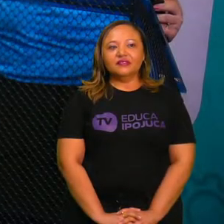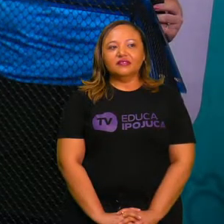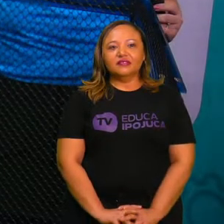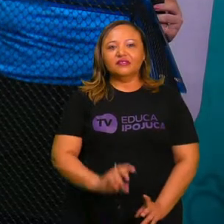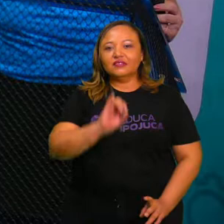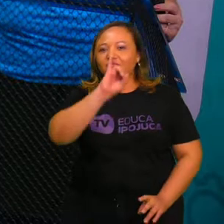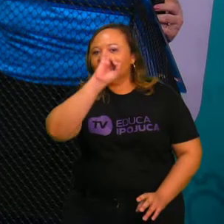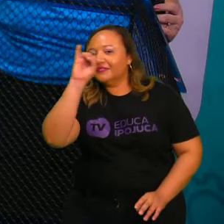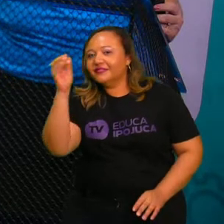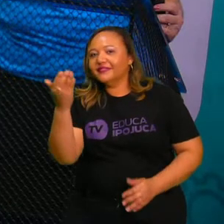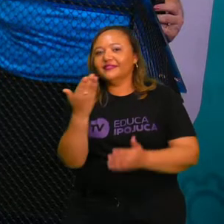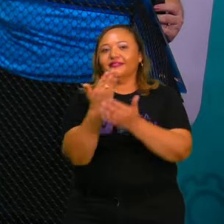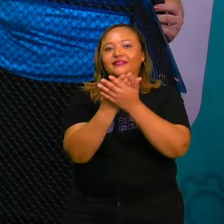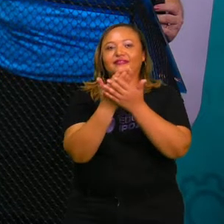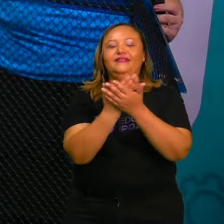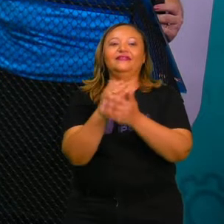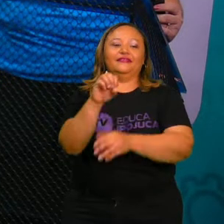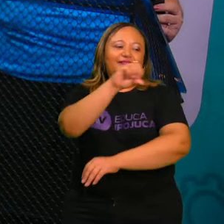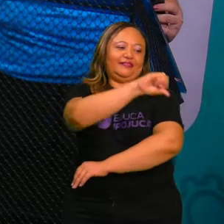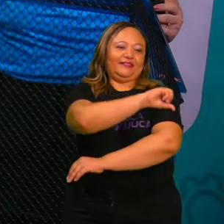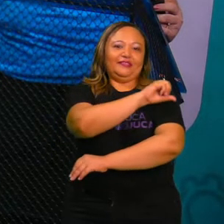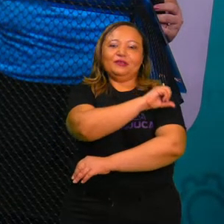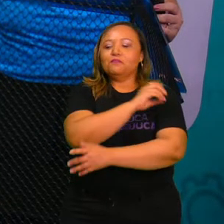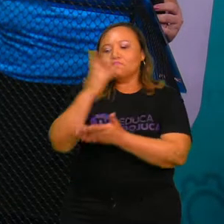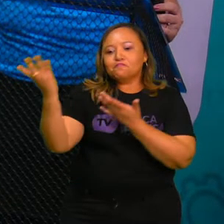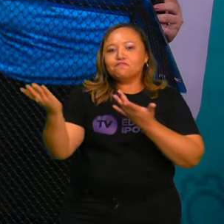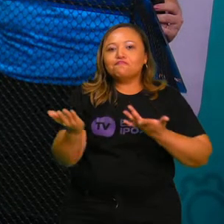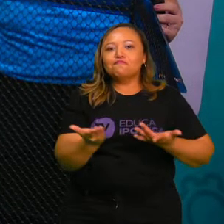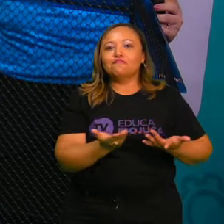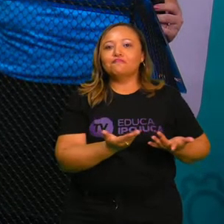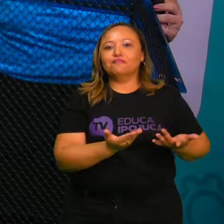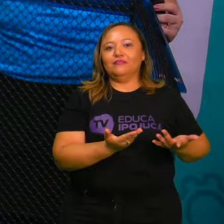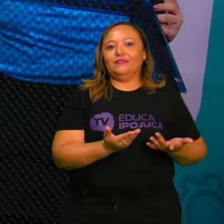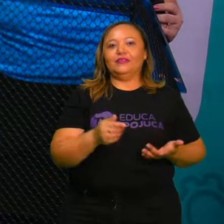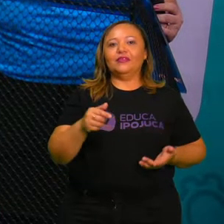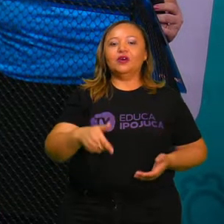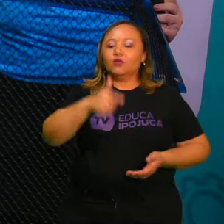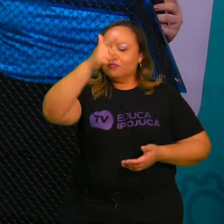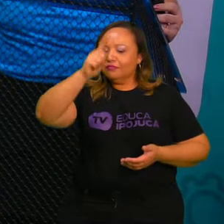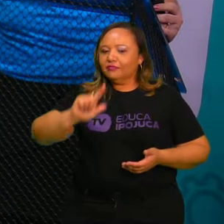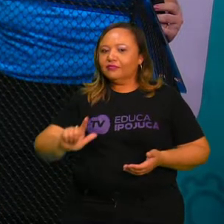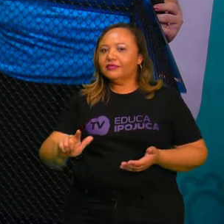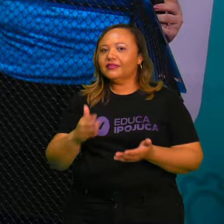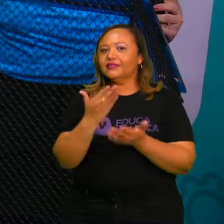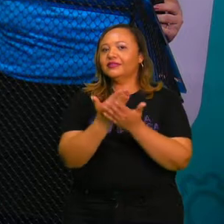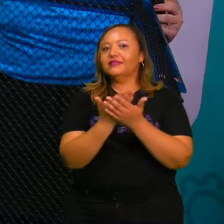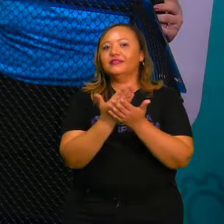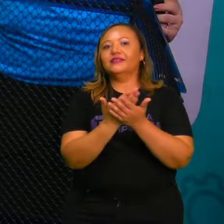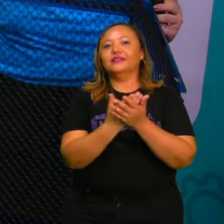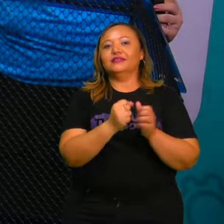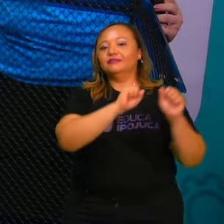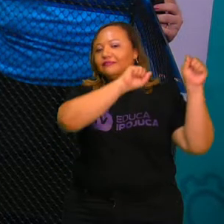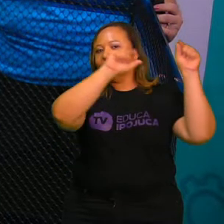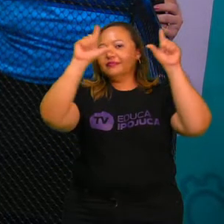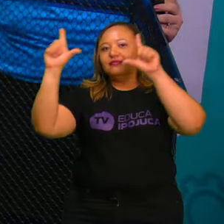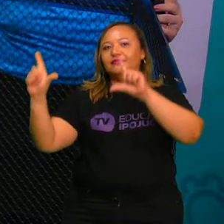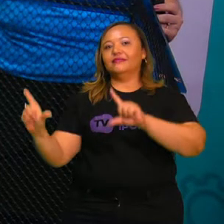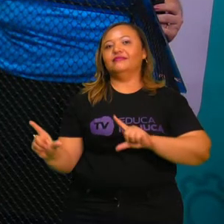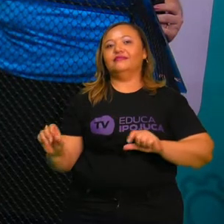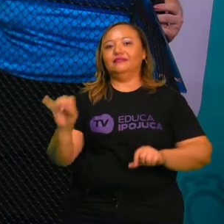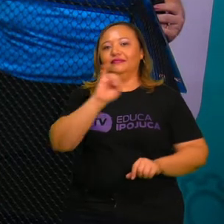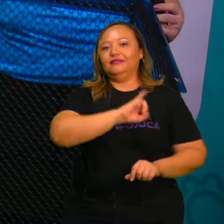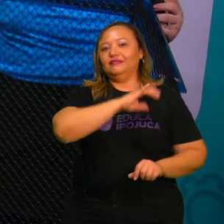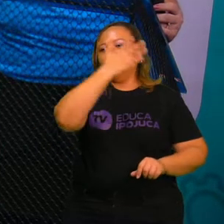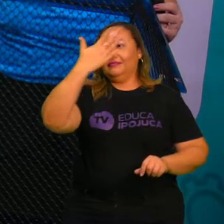Olá, estudante do nono ano. É um prazer mais uma aula do projeto TV Educa e Pojuca.